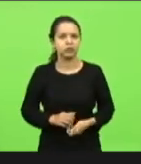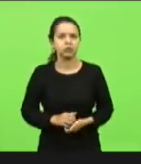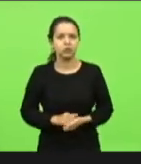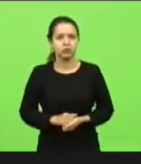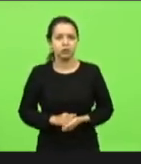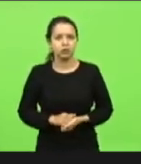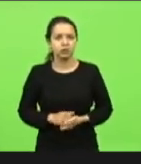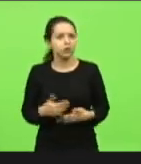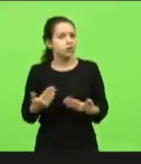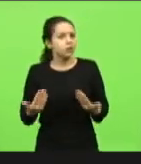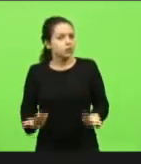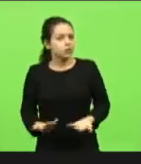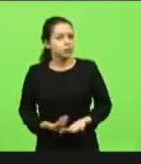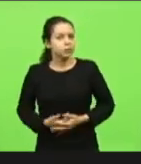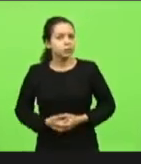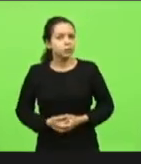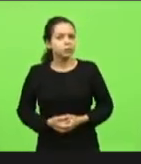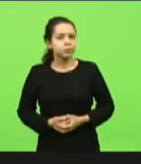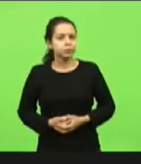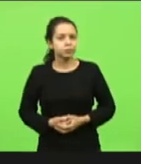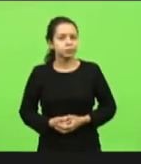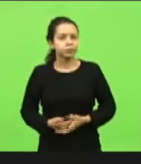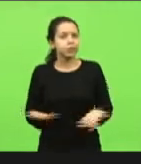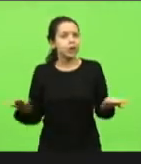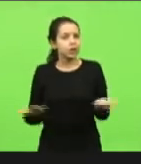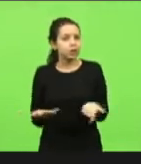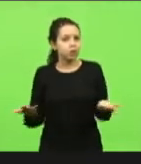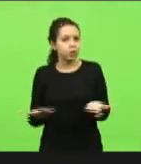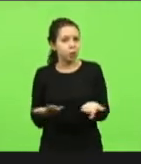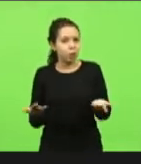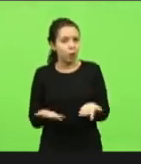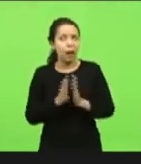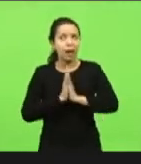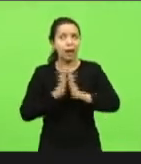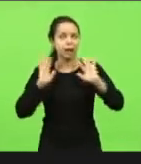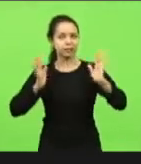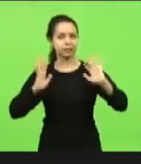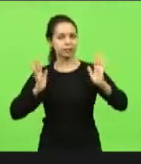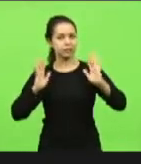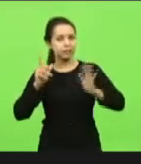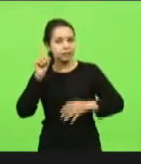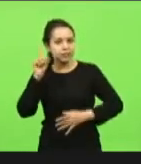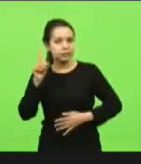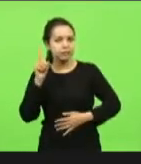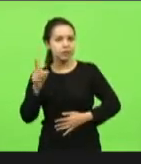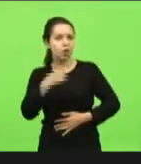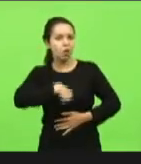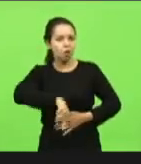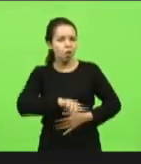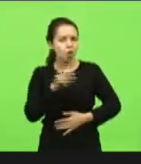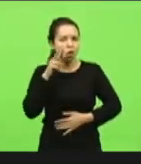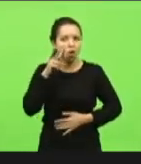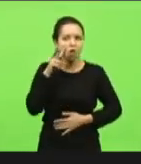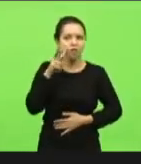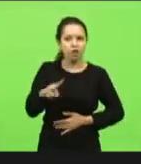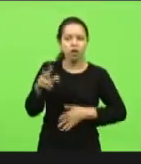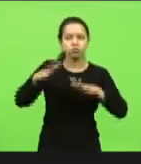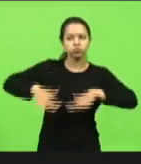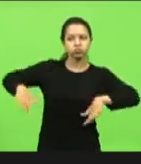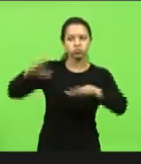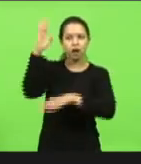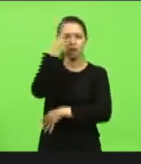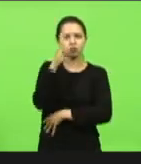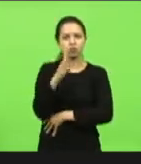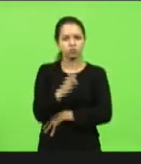fora aí agora graças a Deus graças a Deus se a gente olhar do cenário nacional pra dentro do